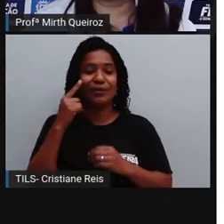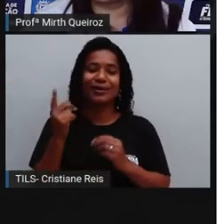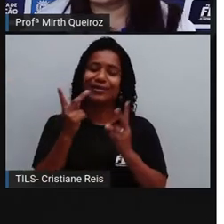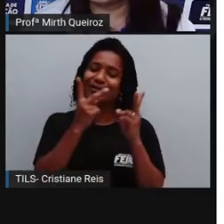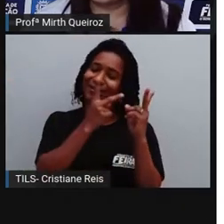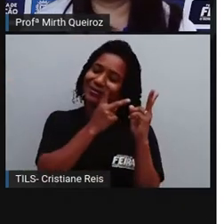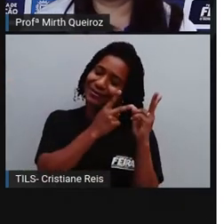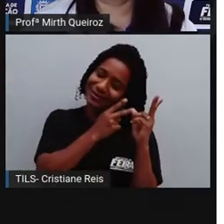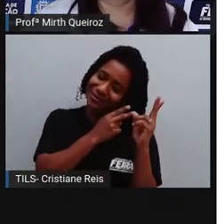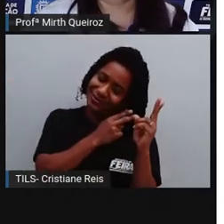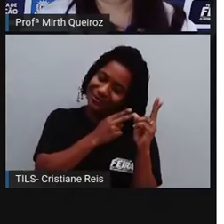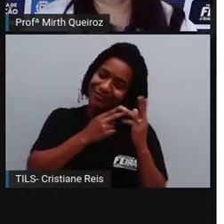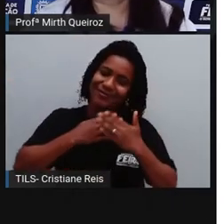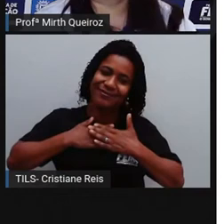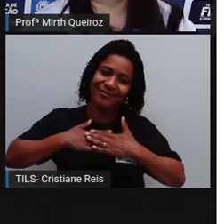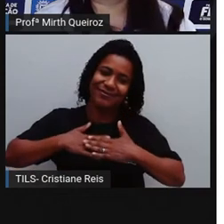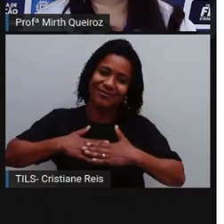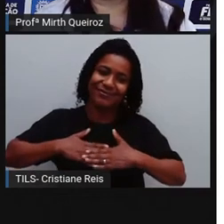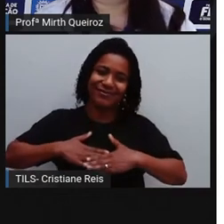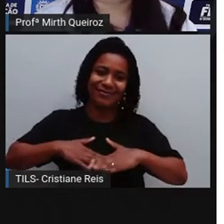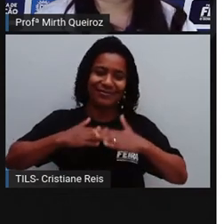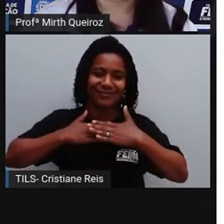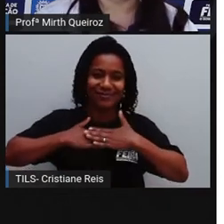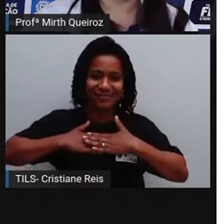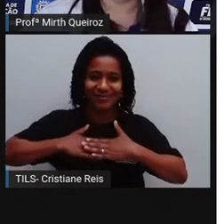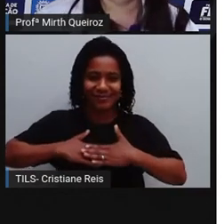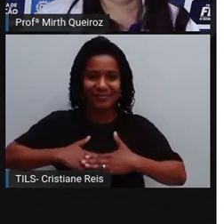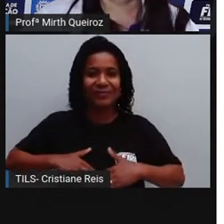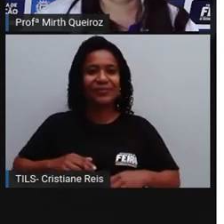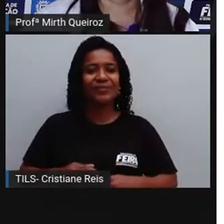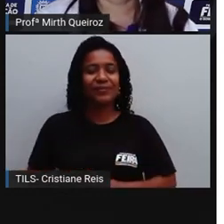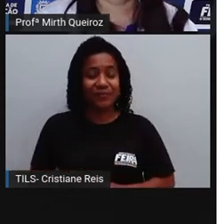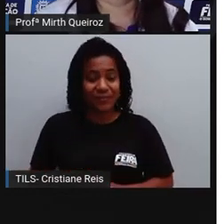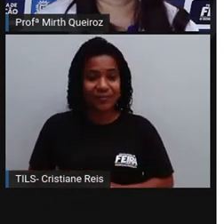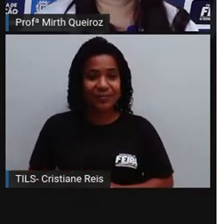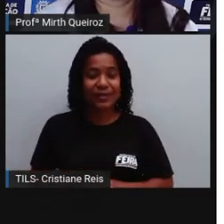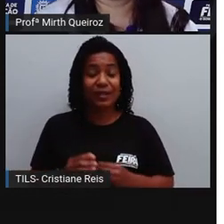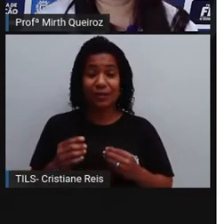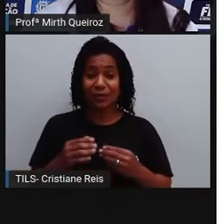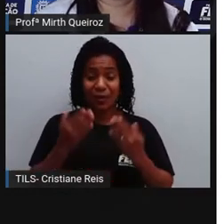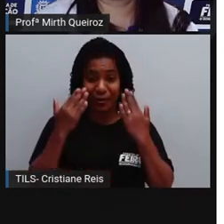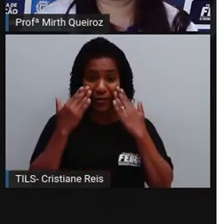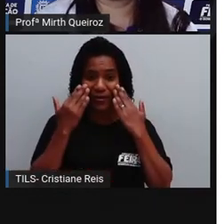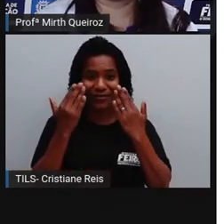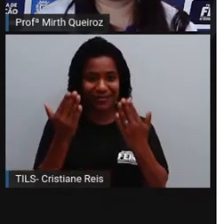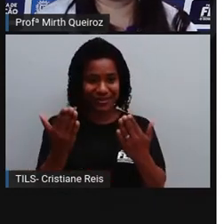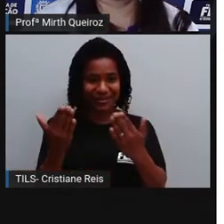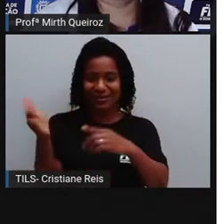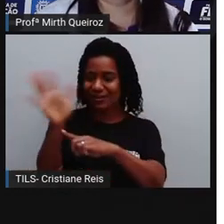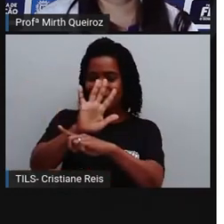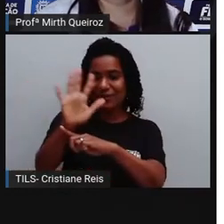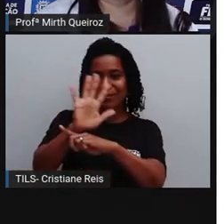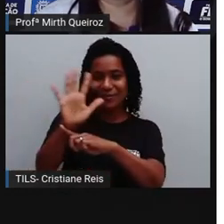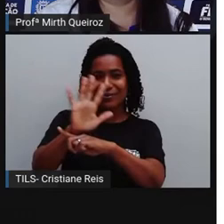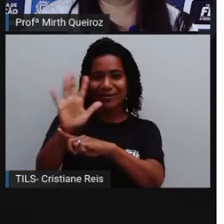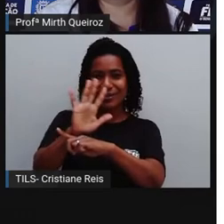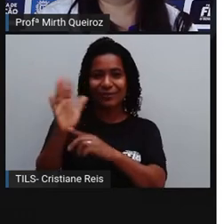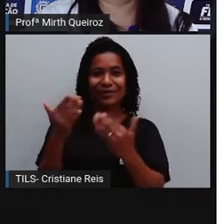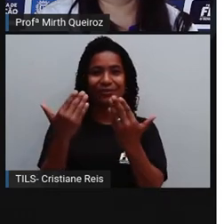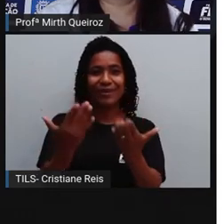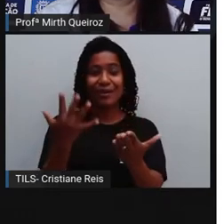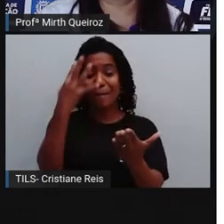dormir, para descansar. E eu trouxe para vocês um vídeo aqui para vocês